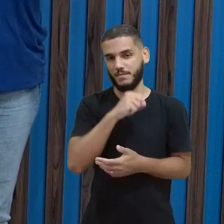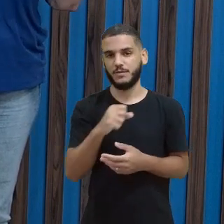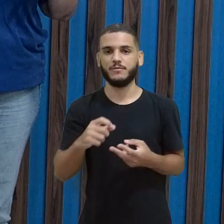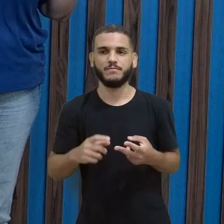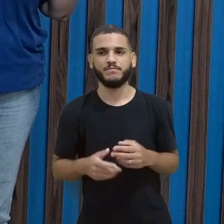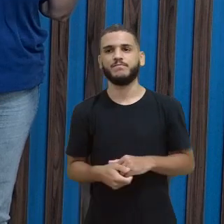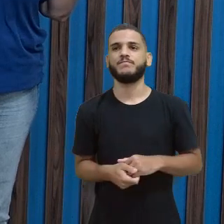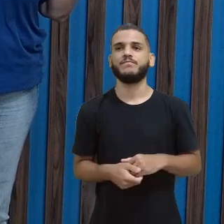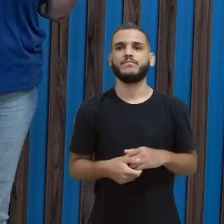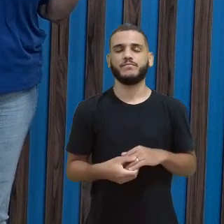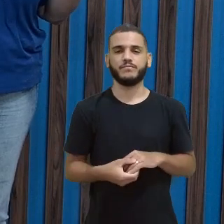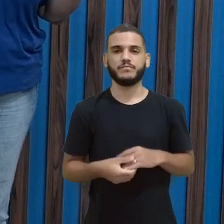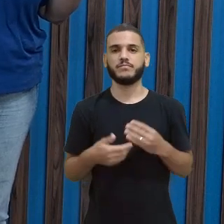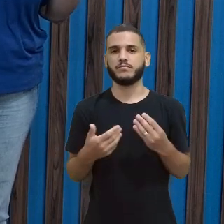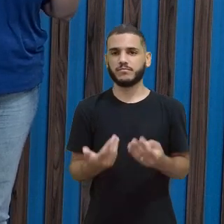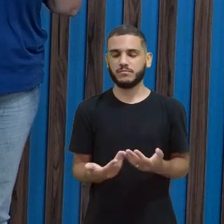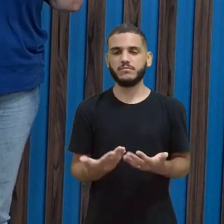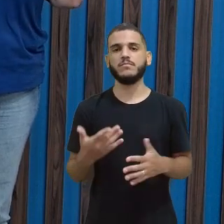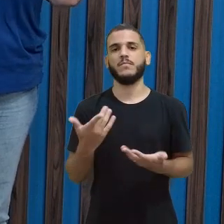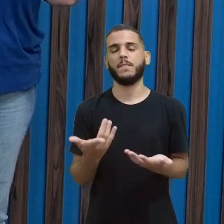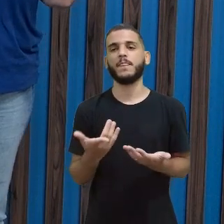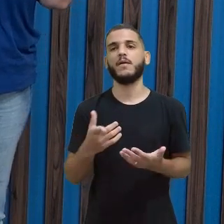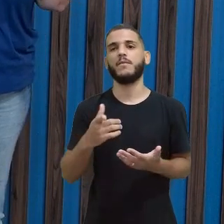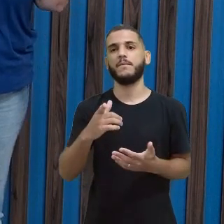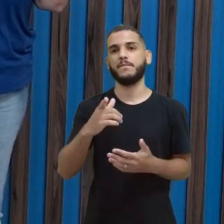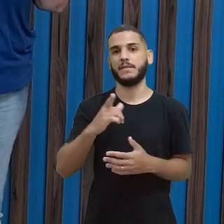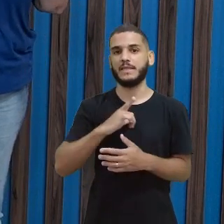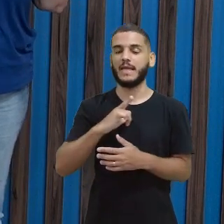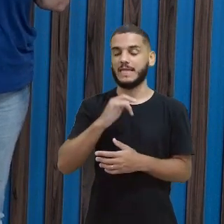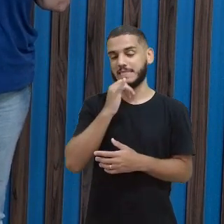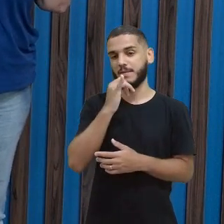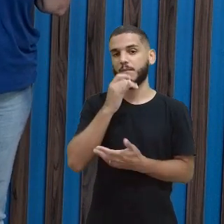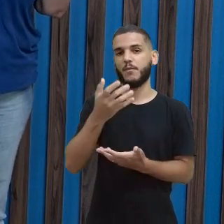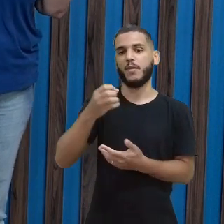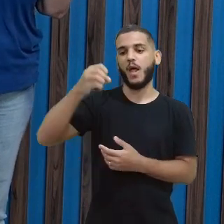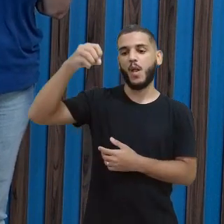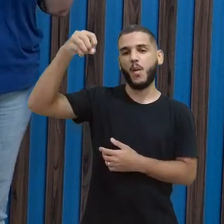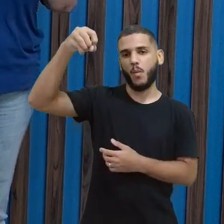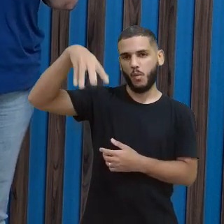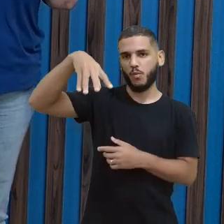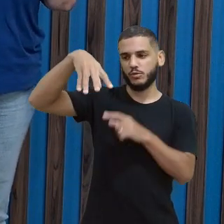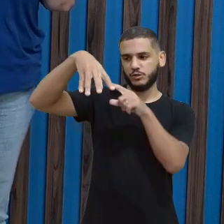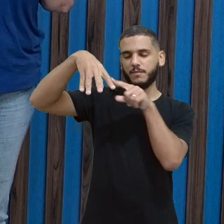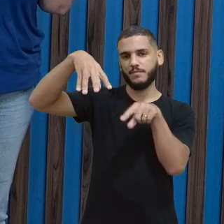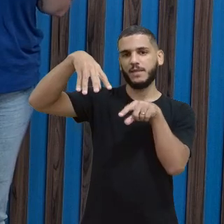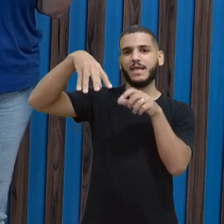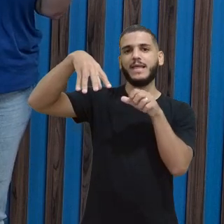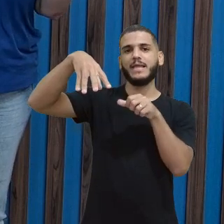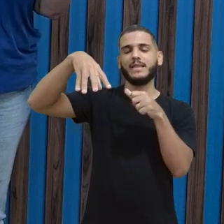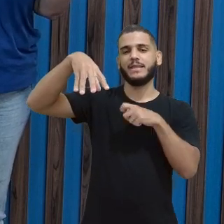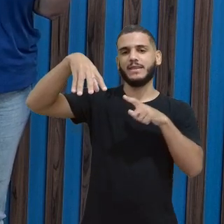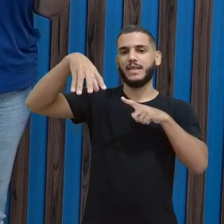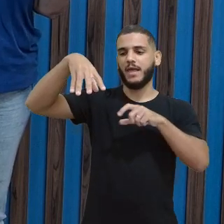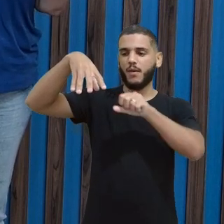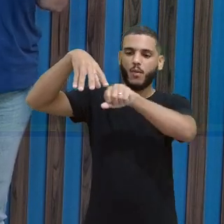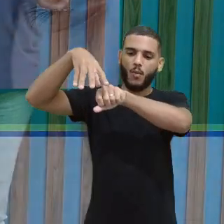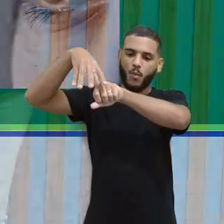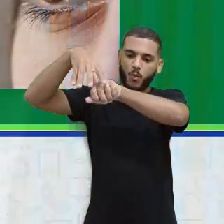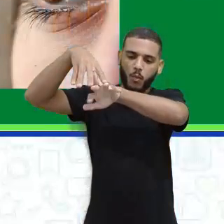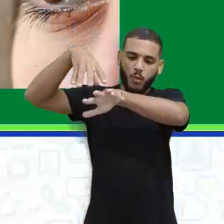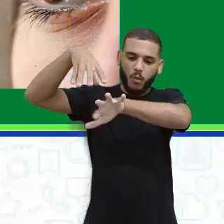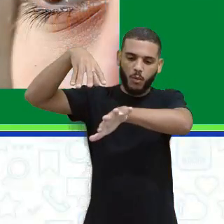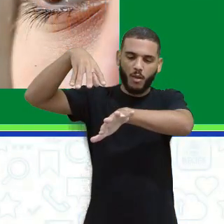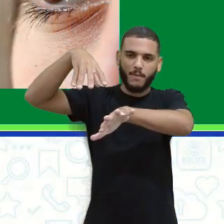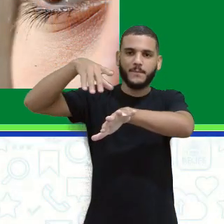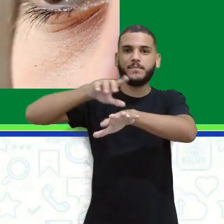Os corpos que emitem luz, né? Estão lá brilhando, trazendo aqueles raios até onde? Até